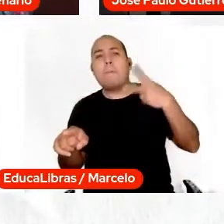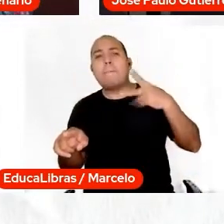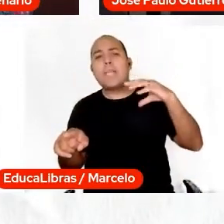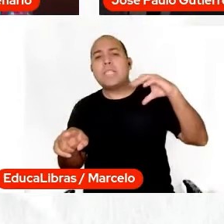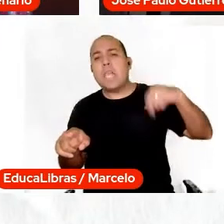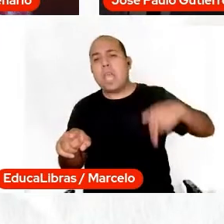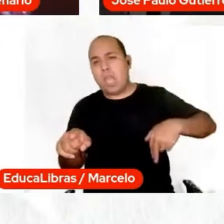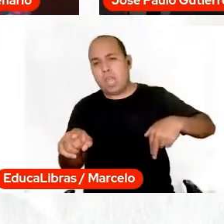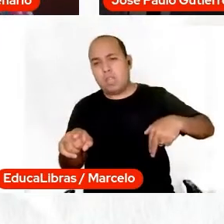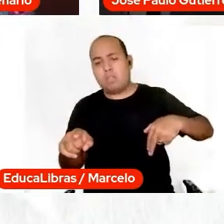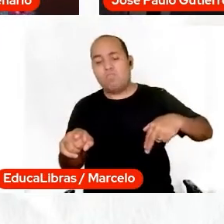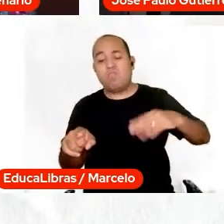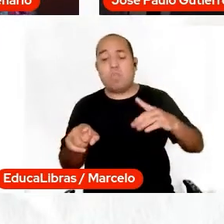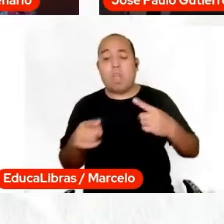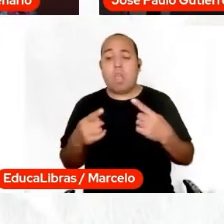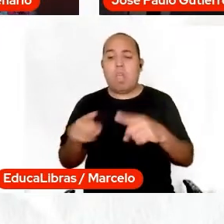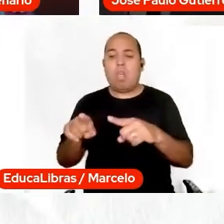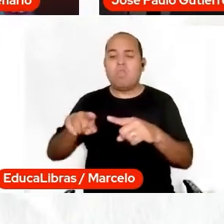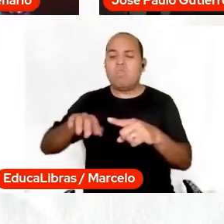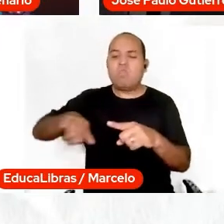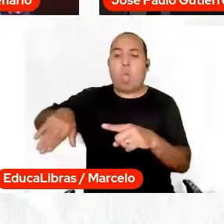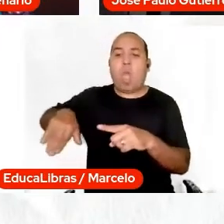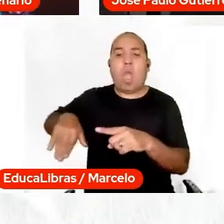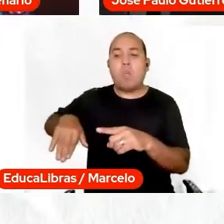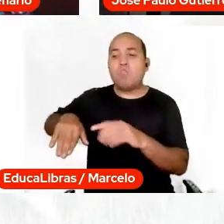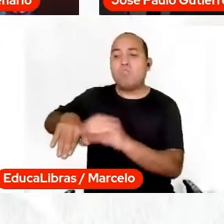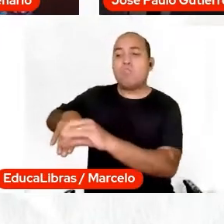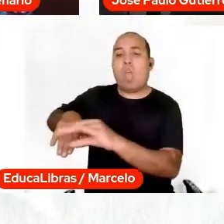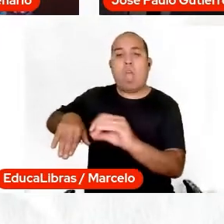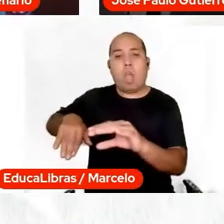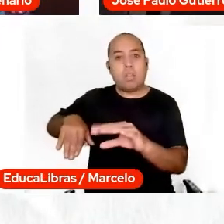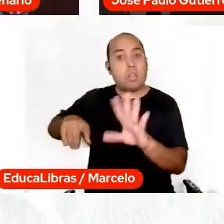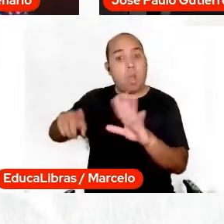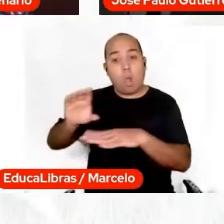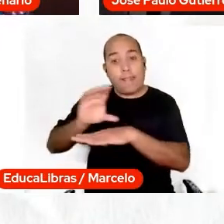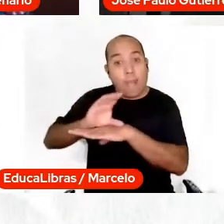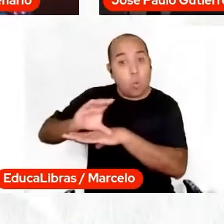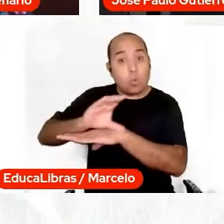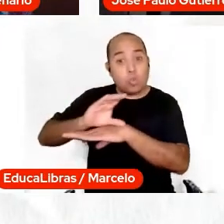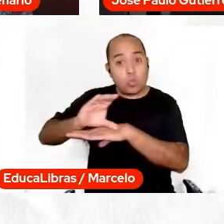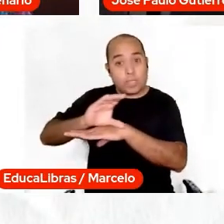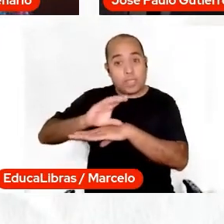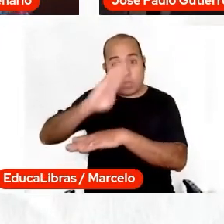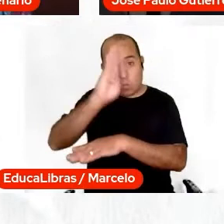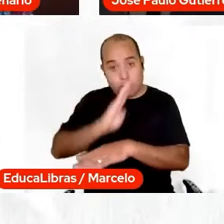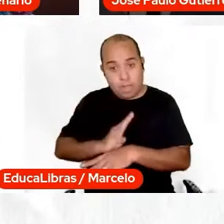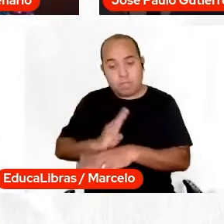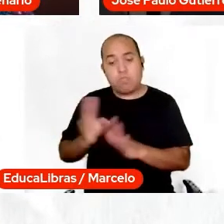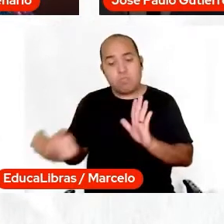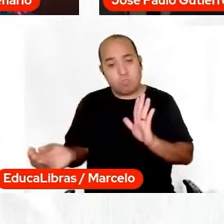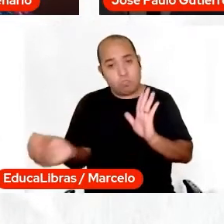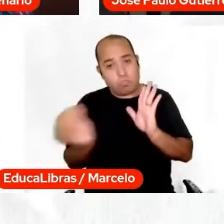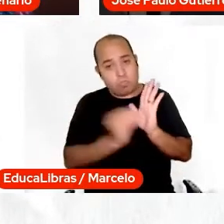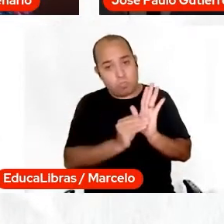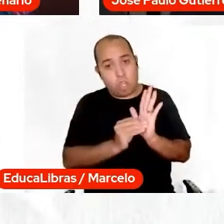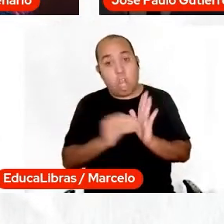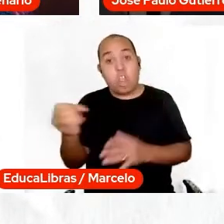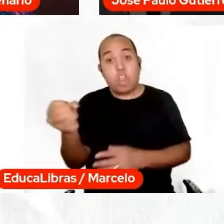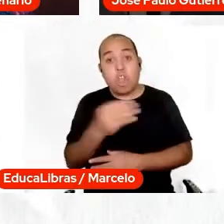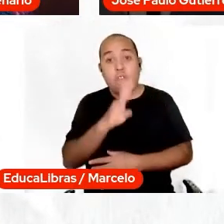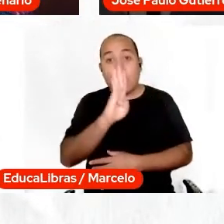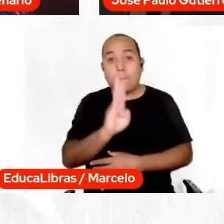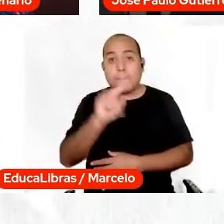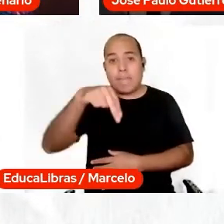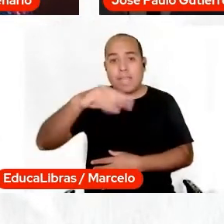é uma questão que está na Constituição brasileira, a questão dos direitos humanos. A nova BNCC, como o professor